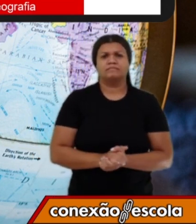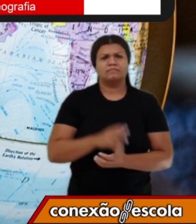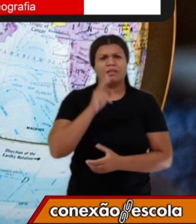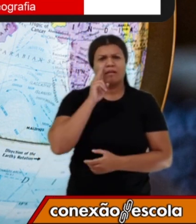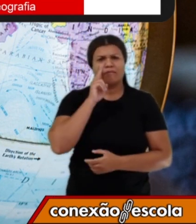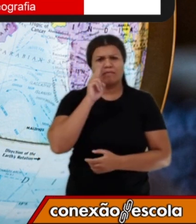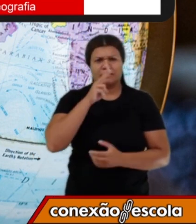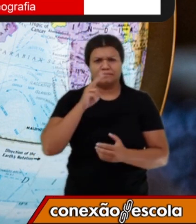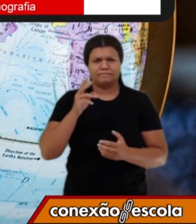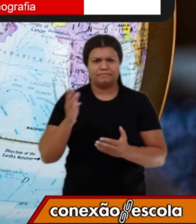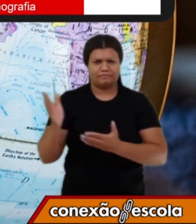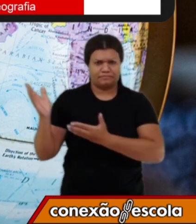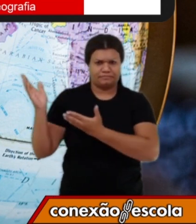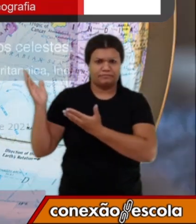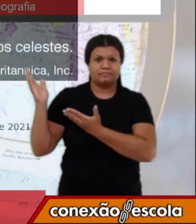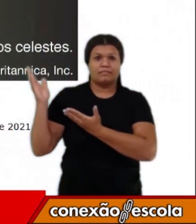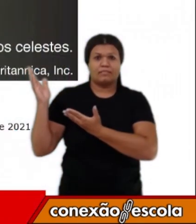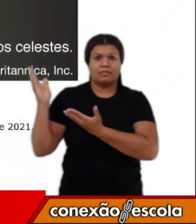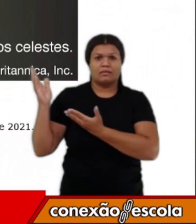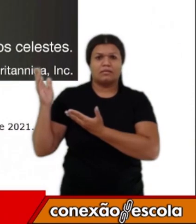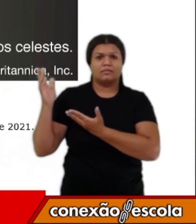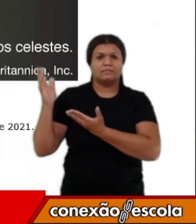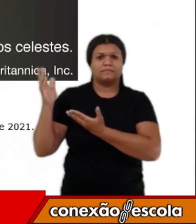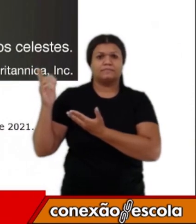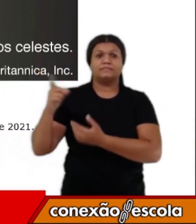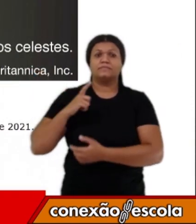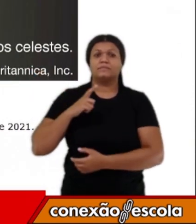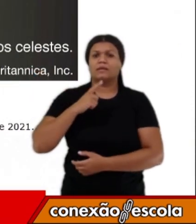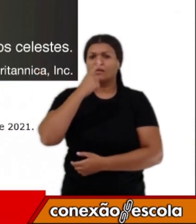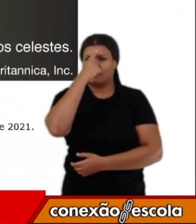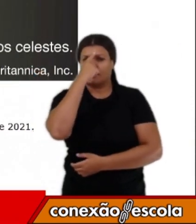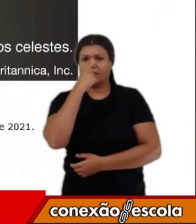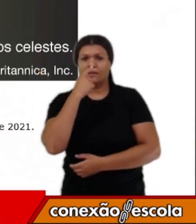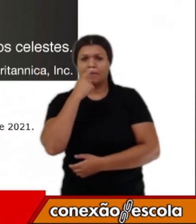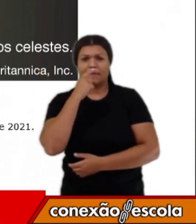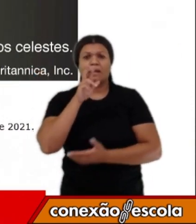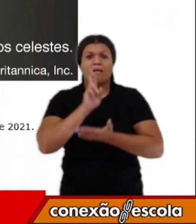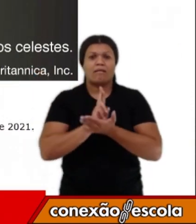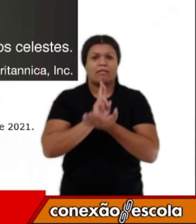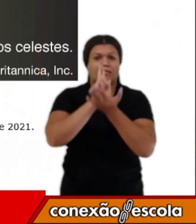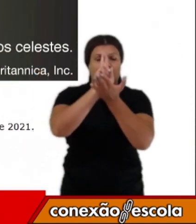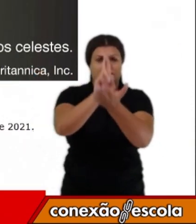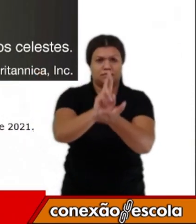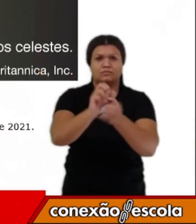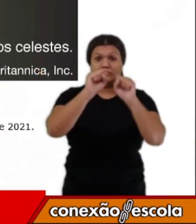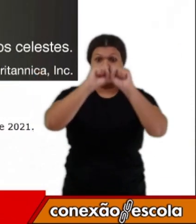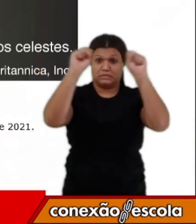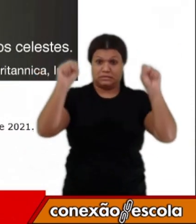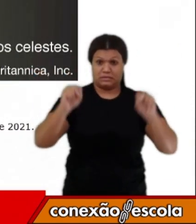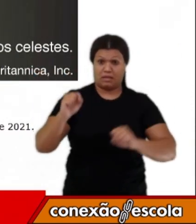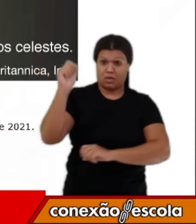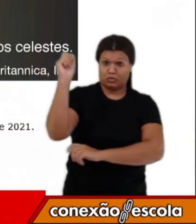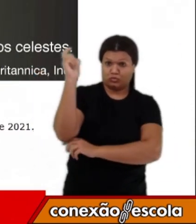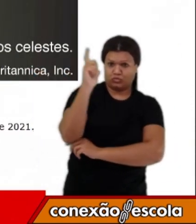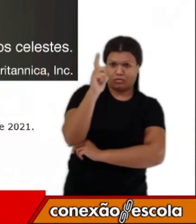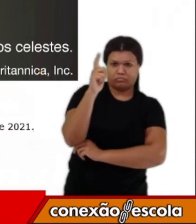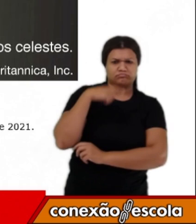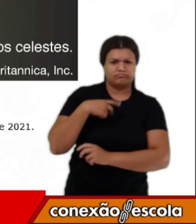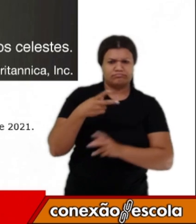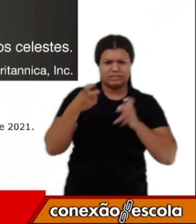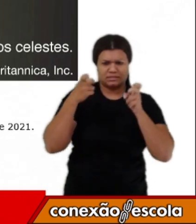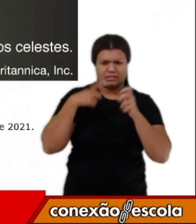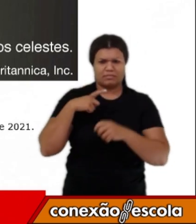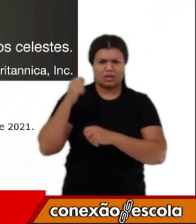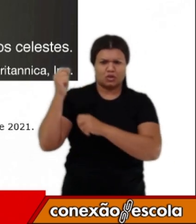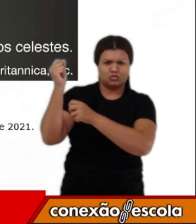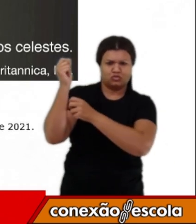Nós temos na imagem para vocês a representação do Sistema Solar. Vocês podem perceber que nós temos o Sol